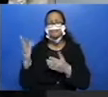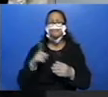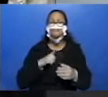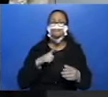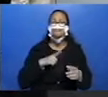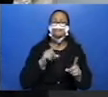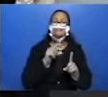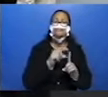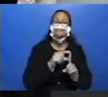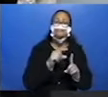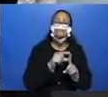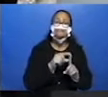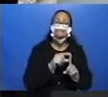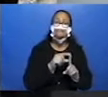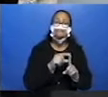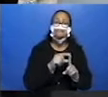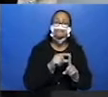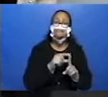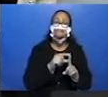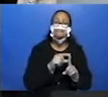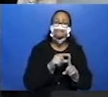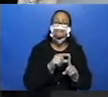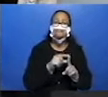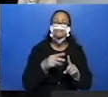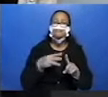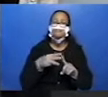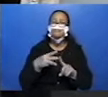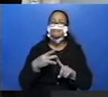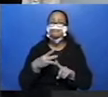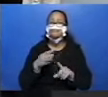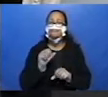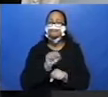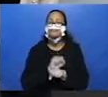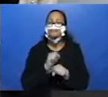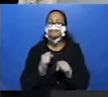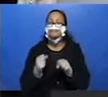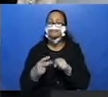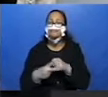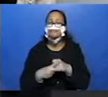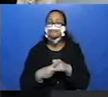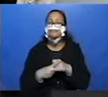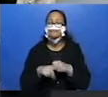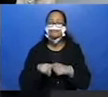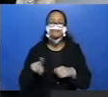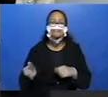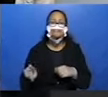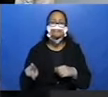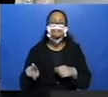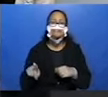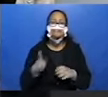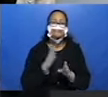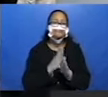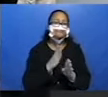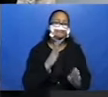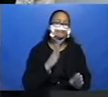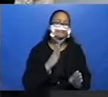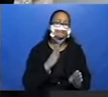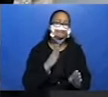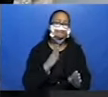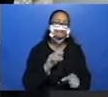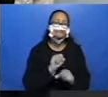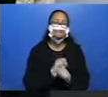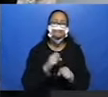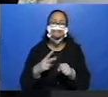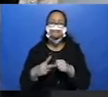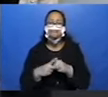palavra aqui, que está relacionada a um desses advérbios. Será que você consegue descobrir? Será que é um advérbio